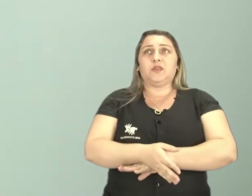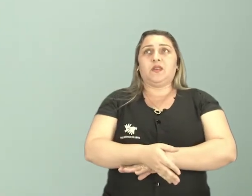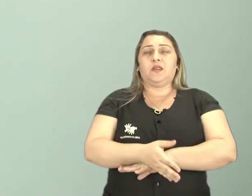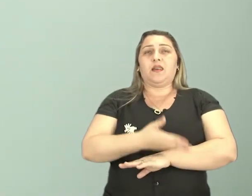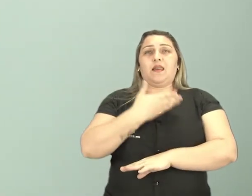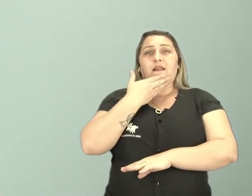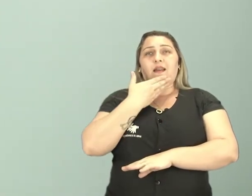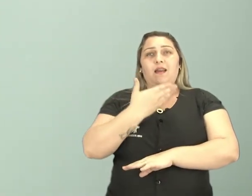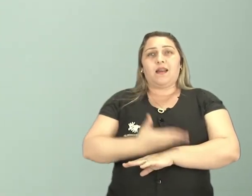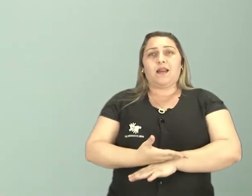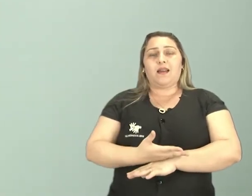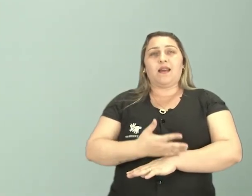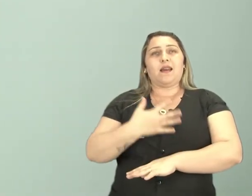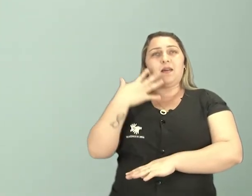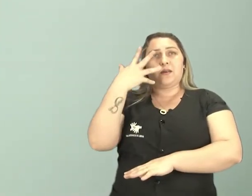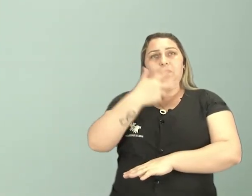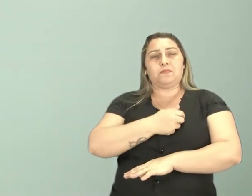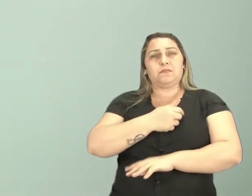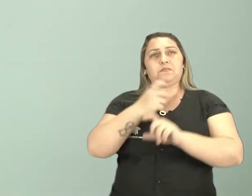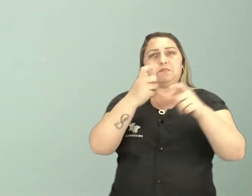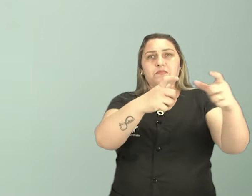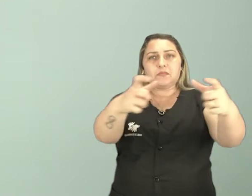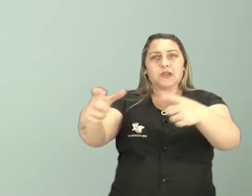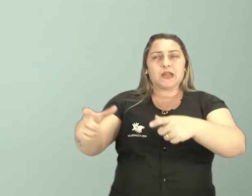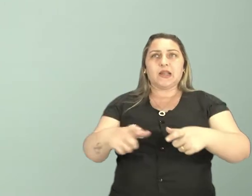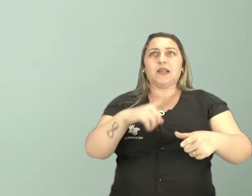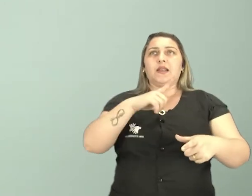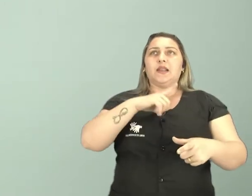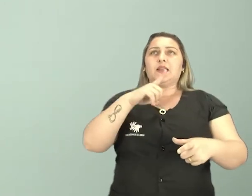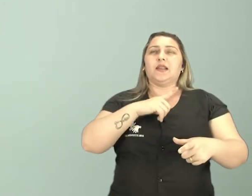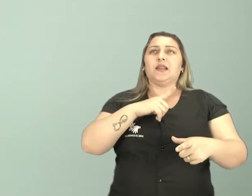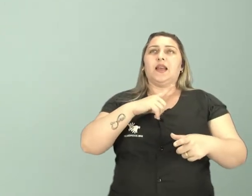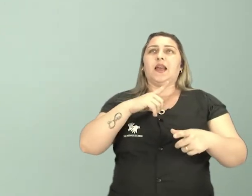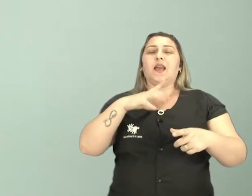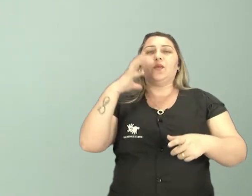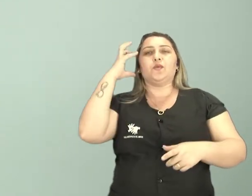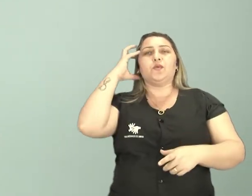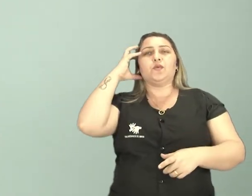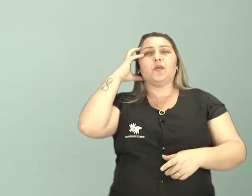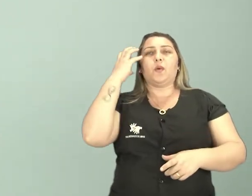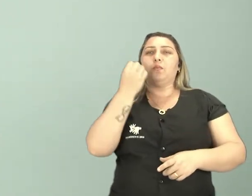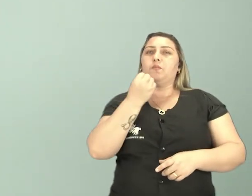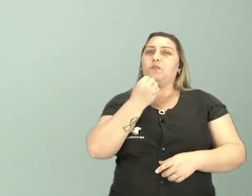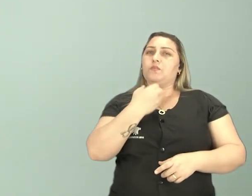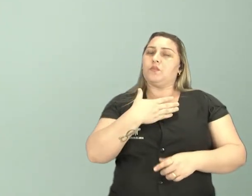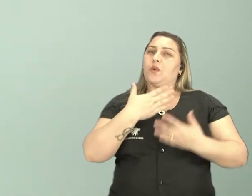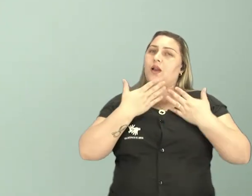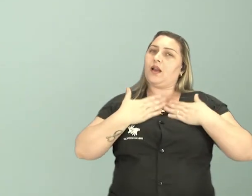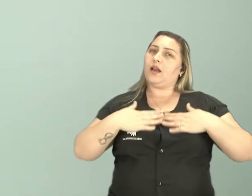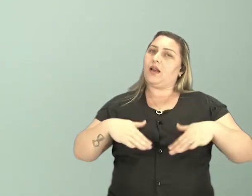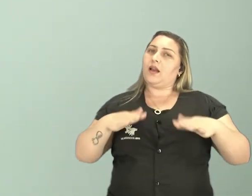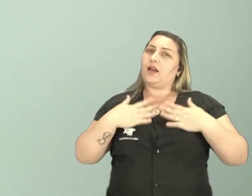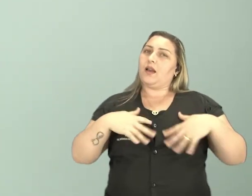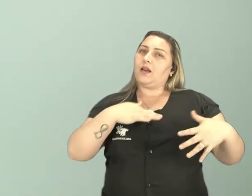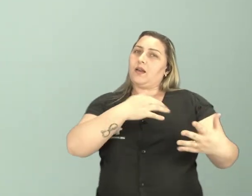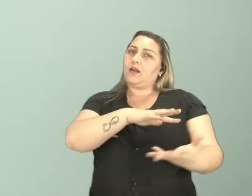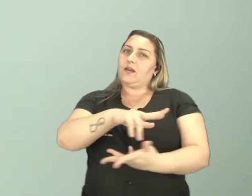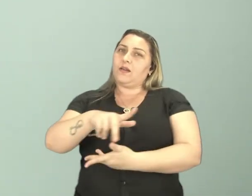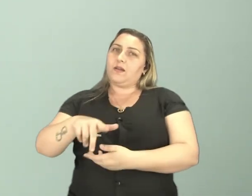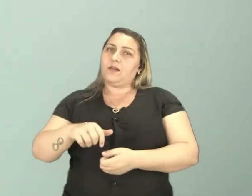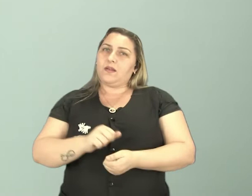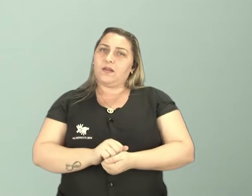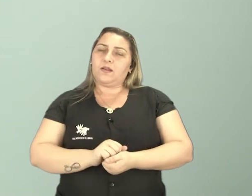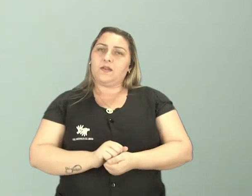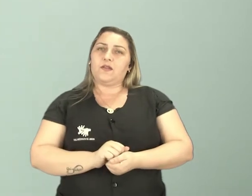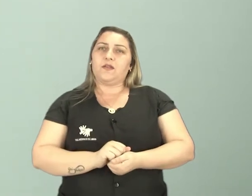puderem conhecer, puderem visitar, vocês vão ficar encantados com o lugar. É um lugar que tem uma sonoridade boa, que